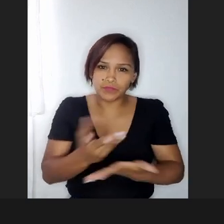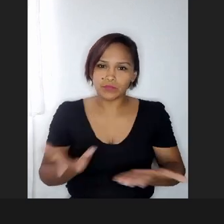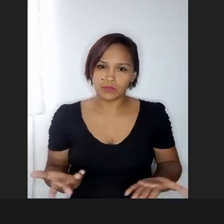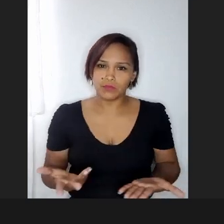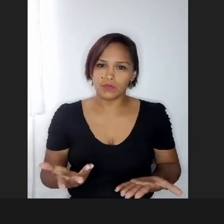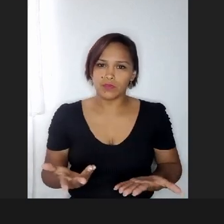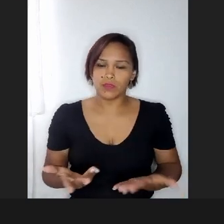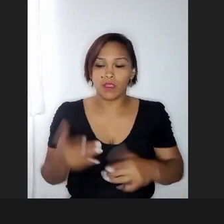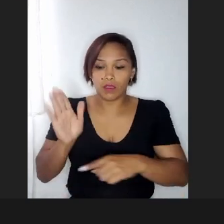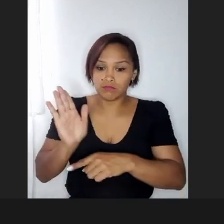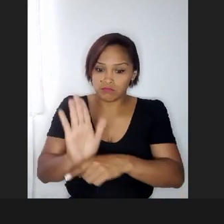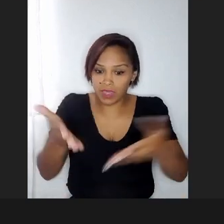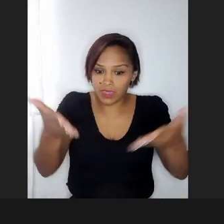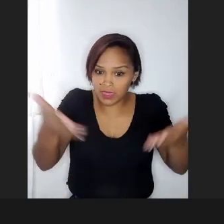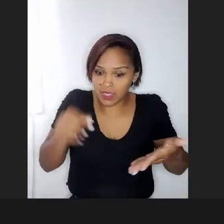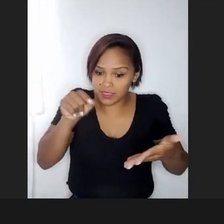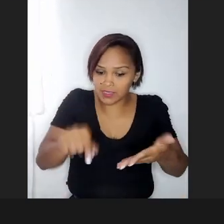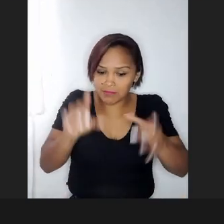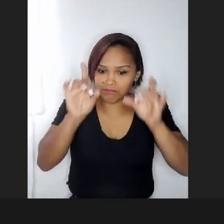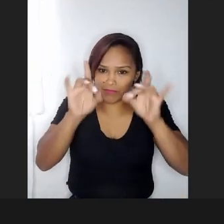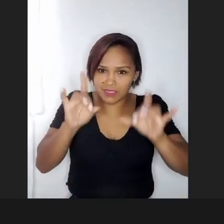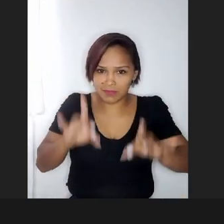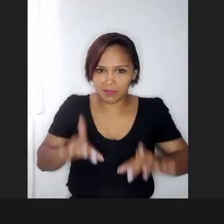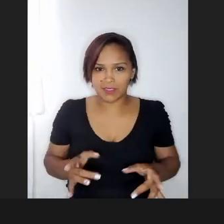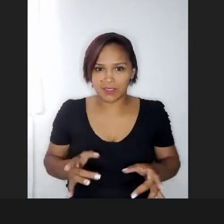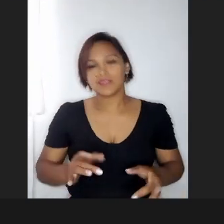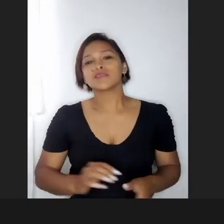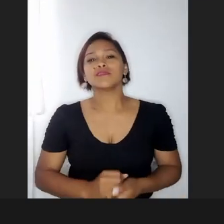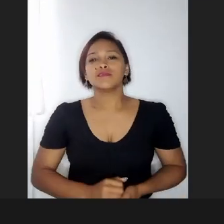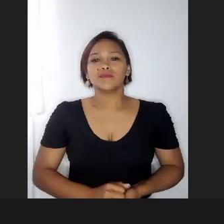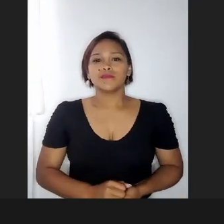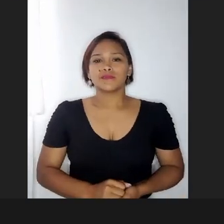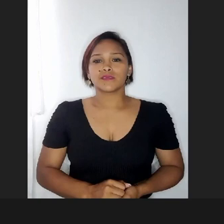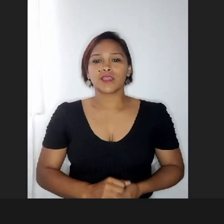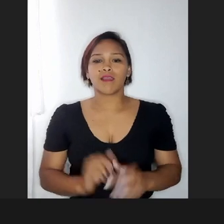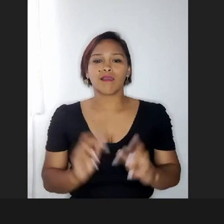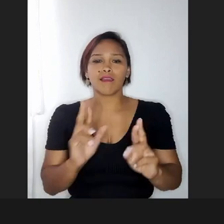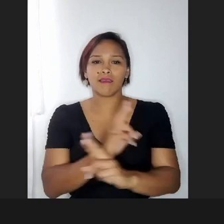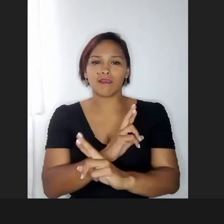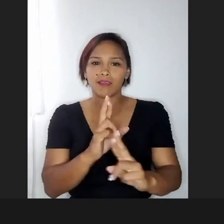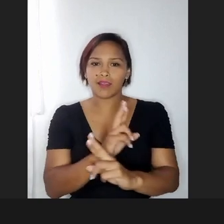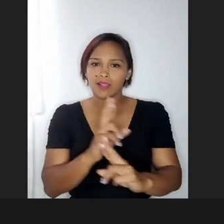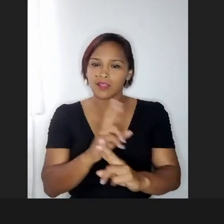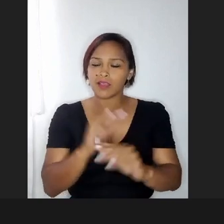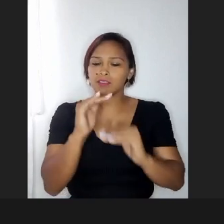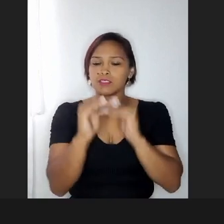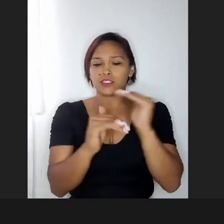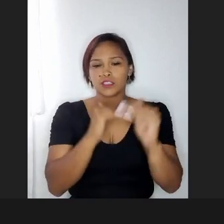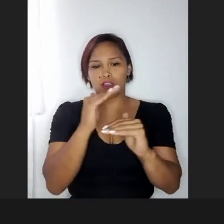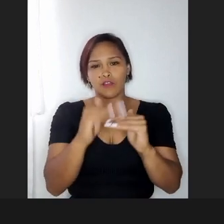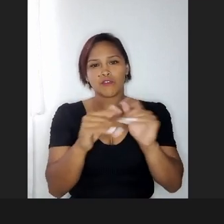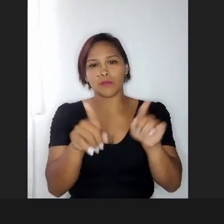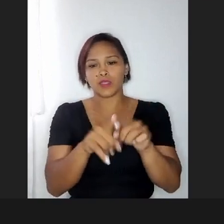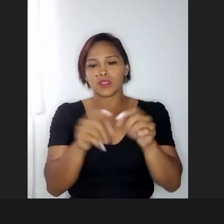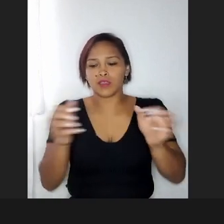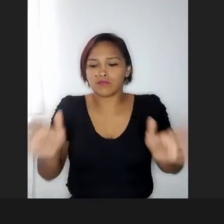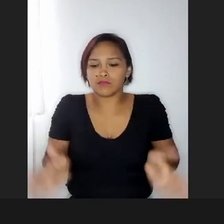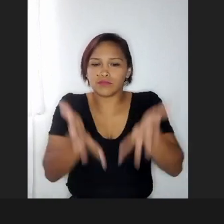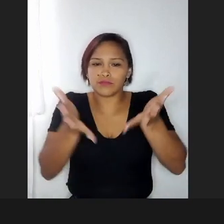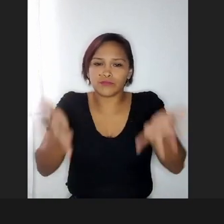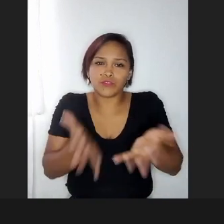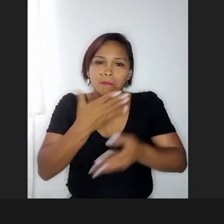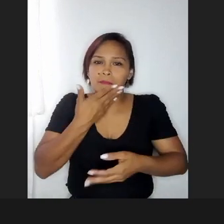atendê-los nessas principais, essa relação e esse desenvolvimento tende a fluir muito melhor.